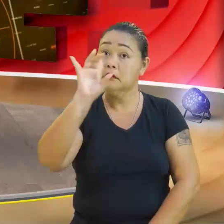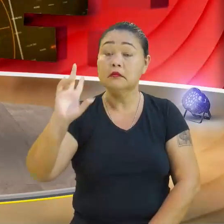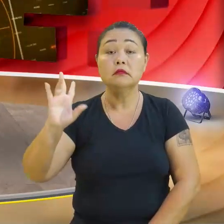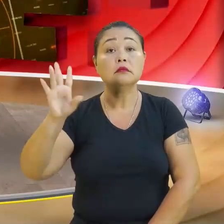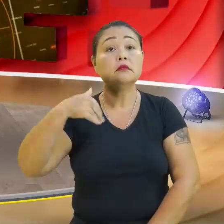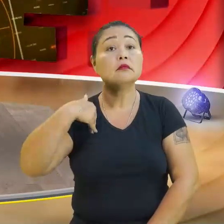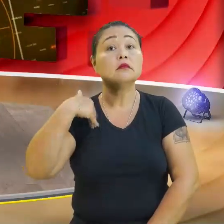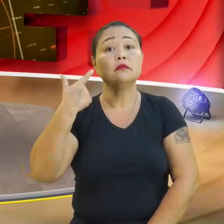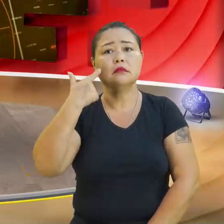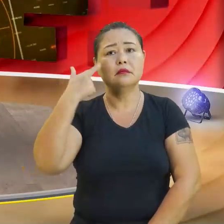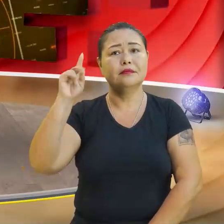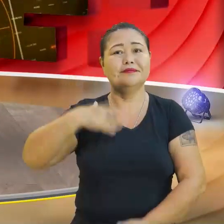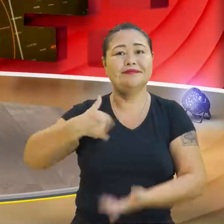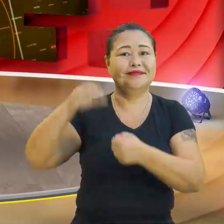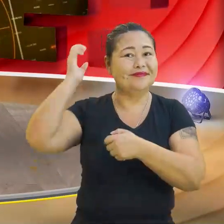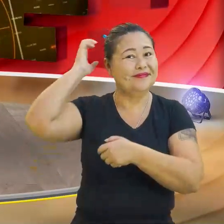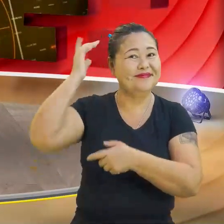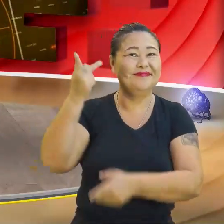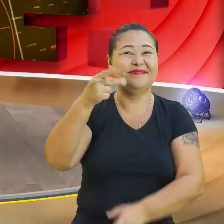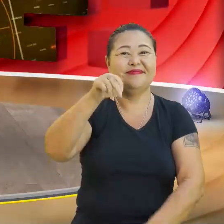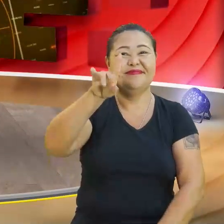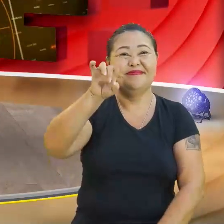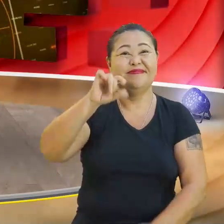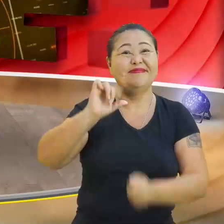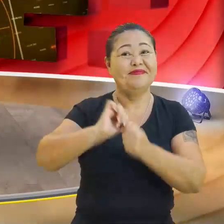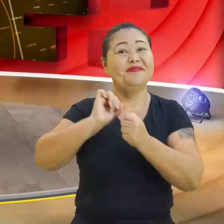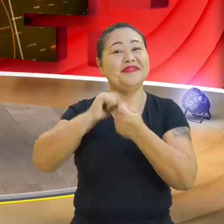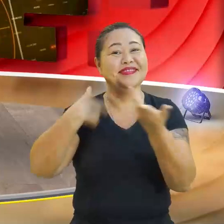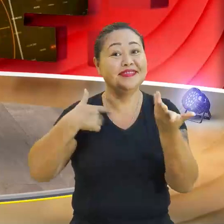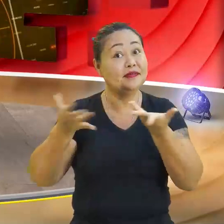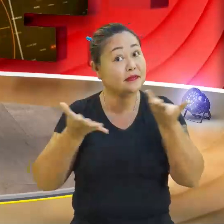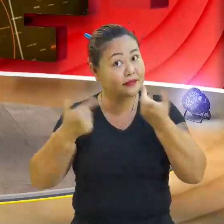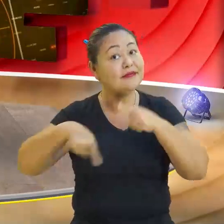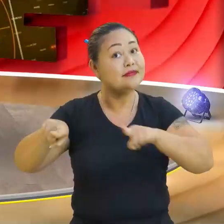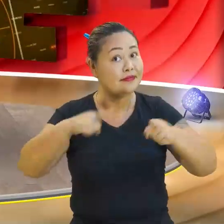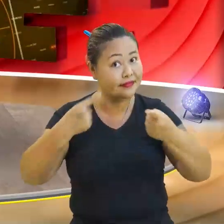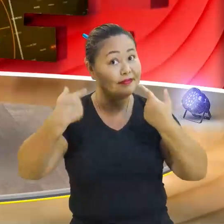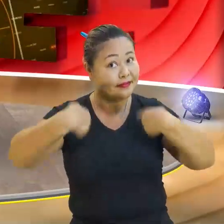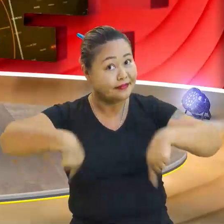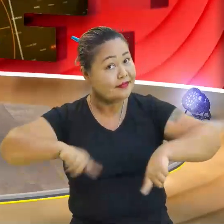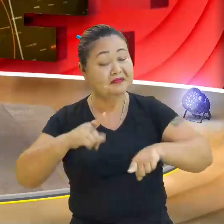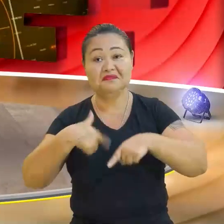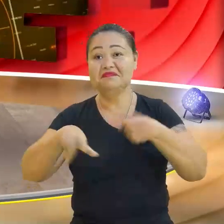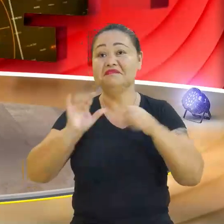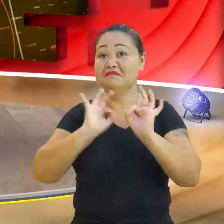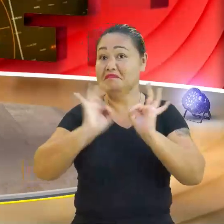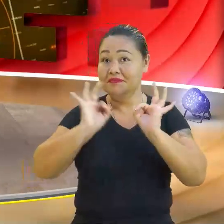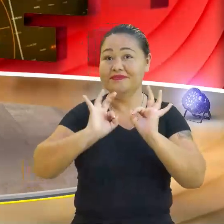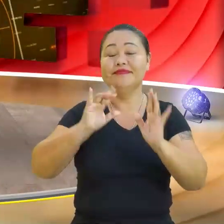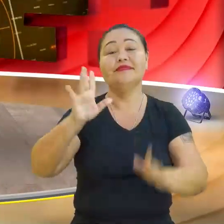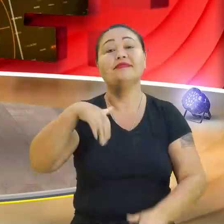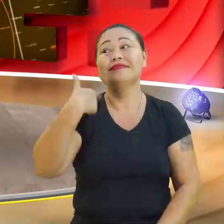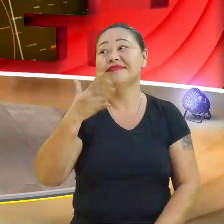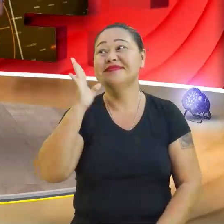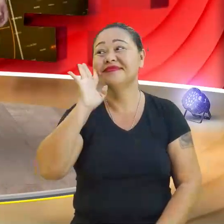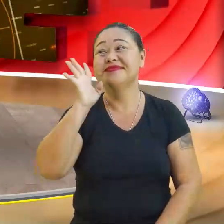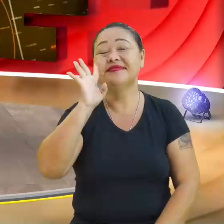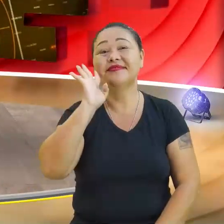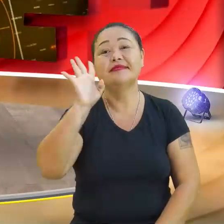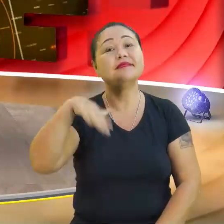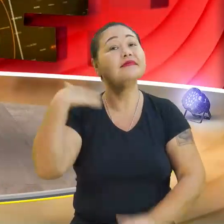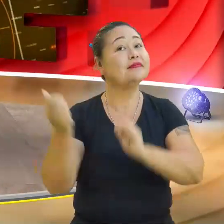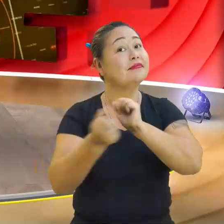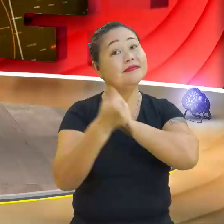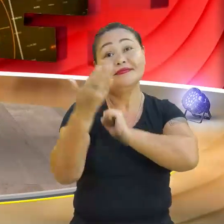de ver a professora Adelina interpretando as parógenas, tá? Porque ela tem toda uma ginga, né? Você viu que o negócio não é de qualquer jeito, né? Legal, então vamos junto,